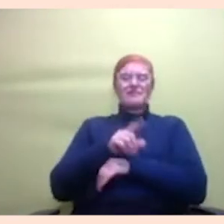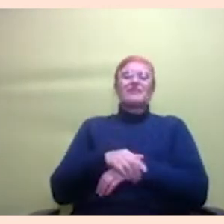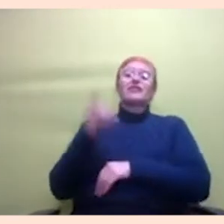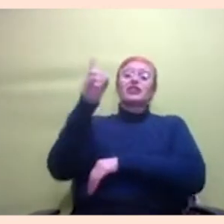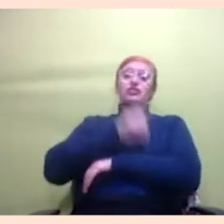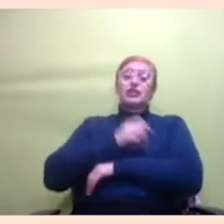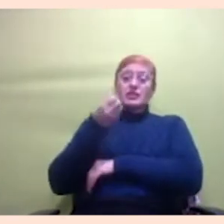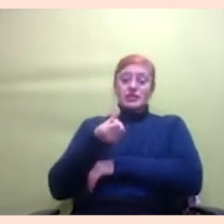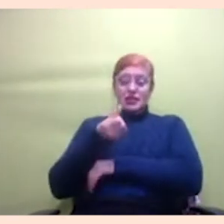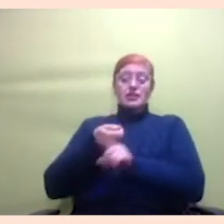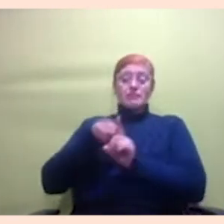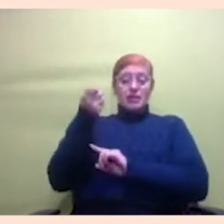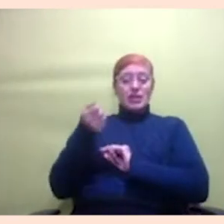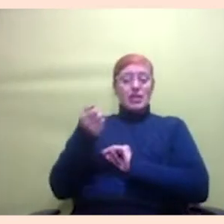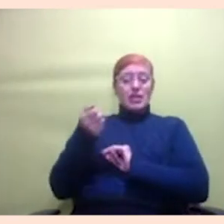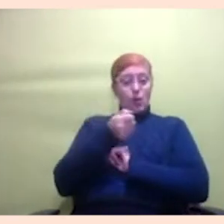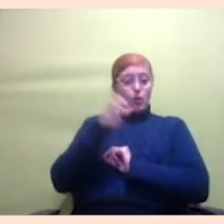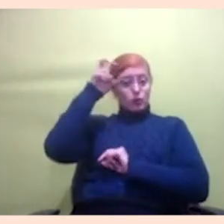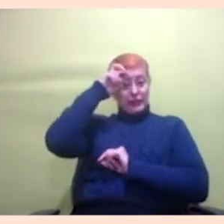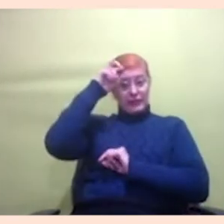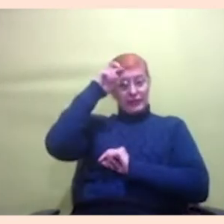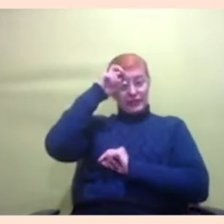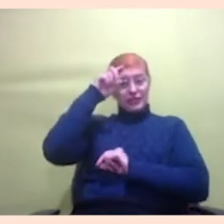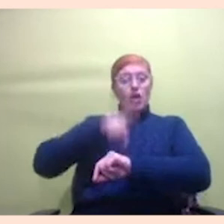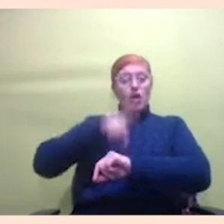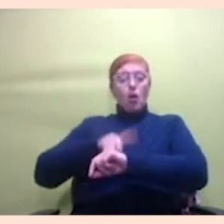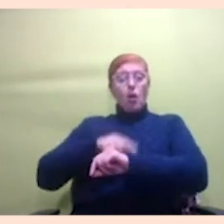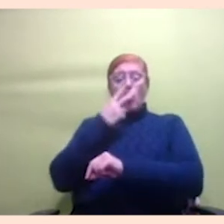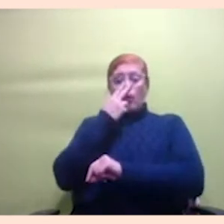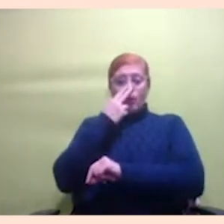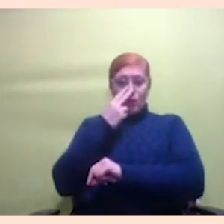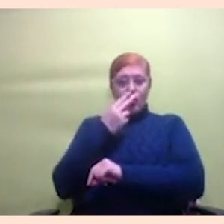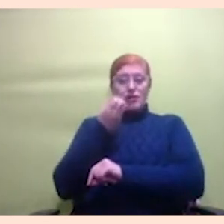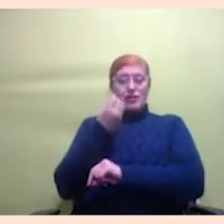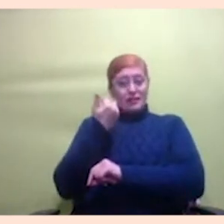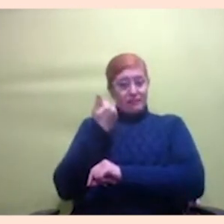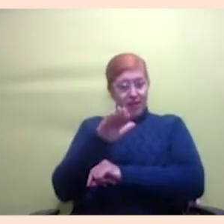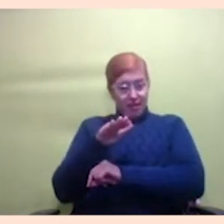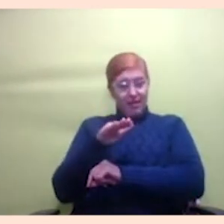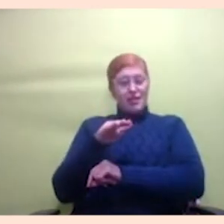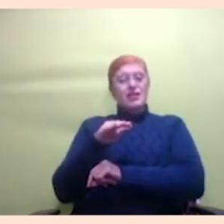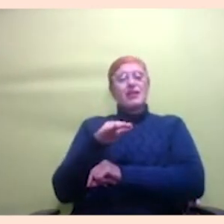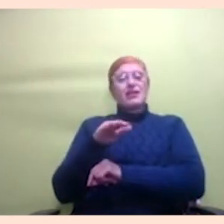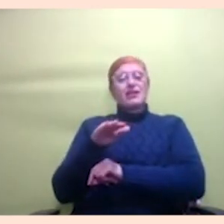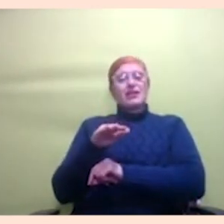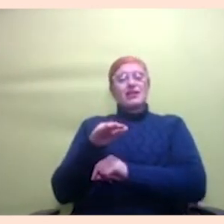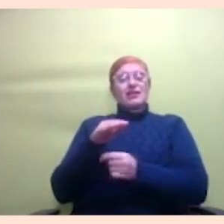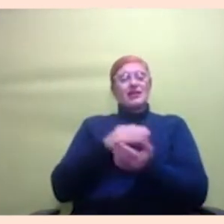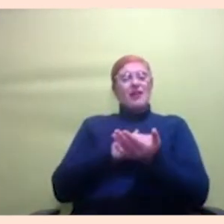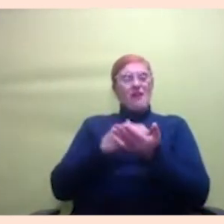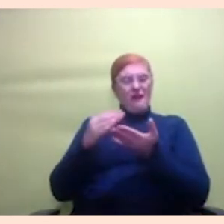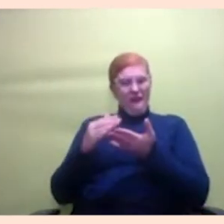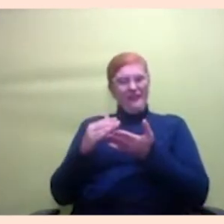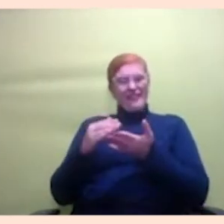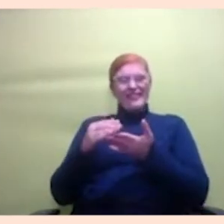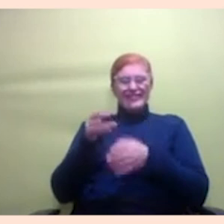agosto é uma quinta-feira no mesmo horário 18h30 a princípio às 19h30 mas como a conversa estava muito boa a gente esticou